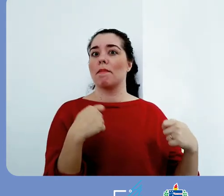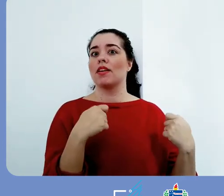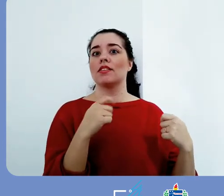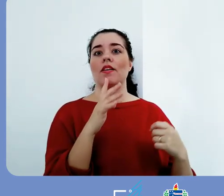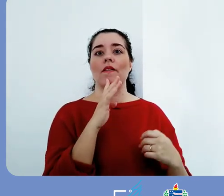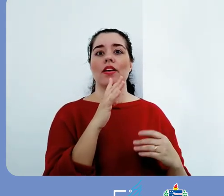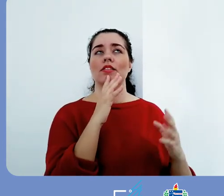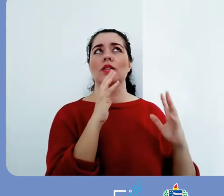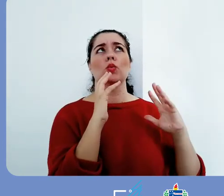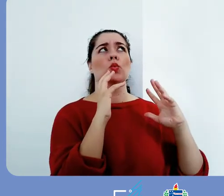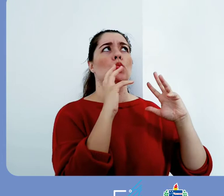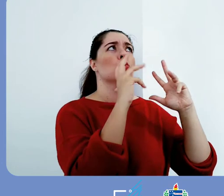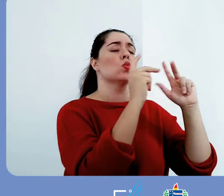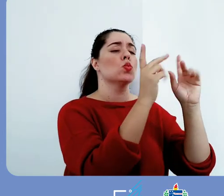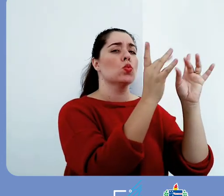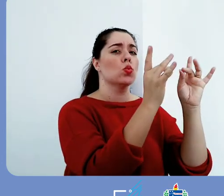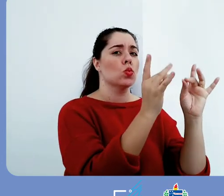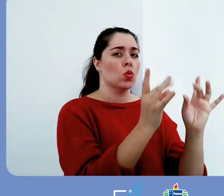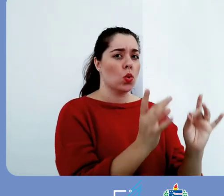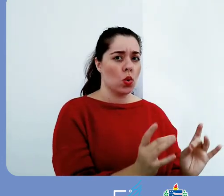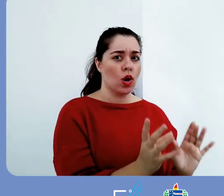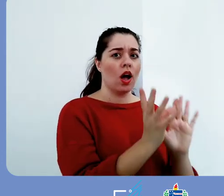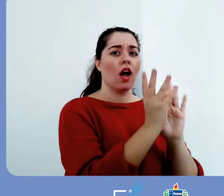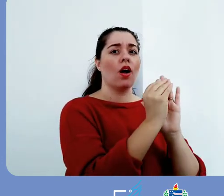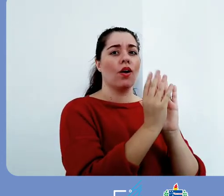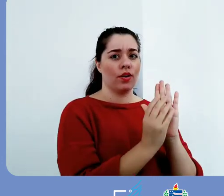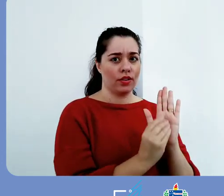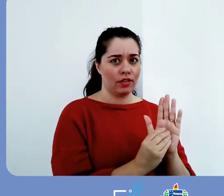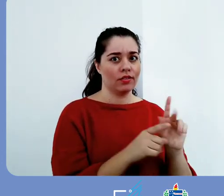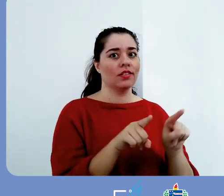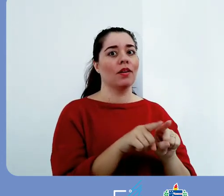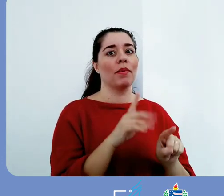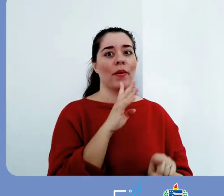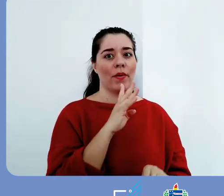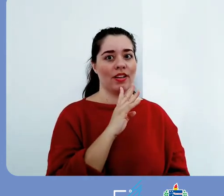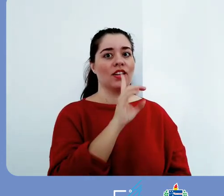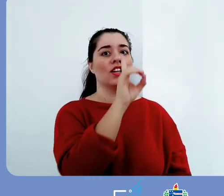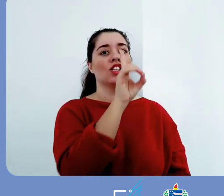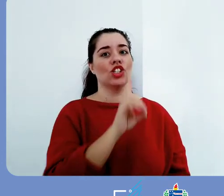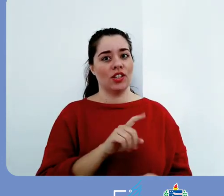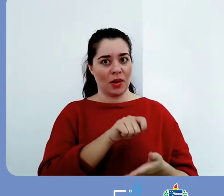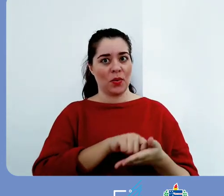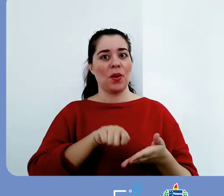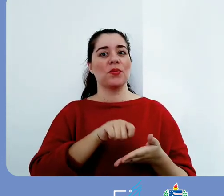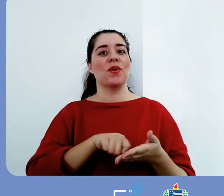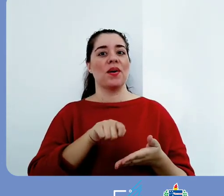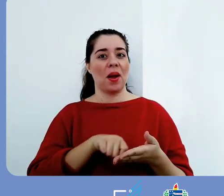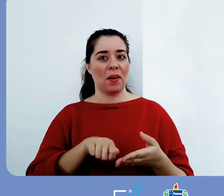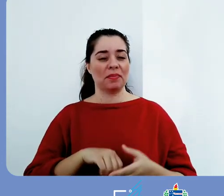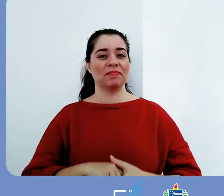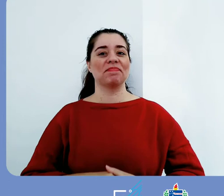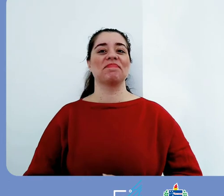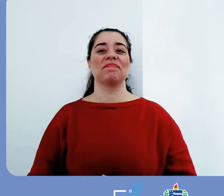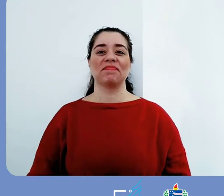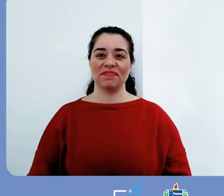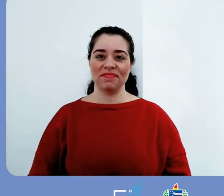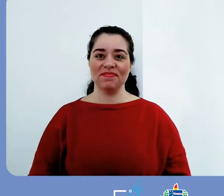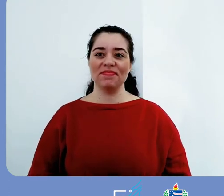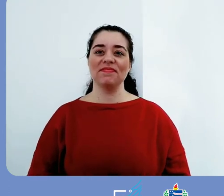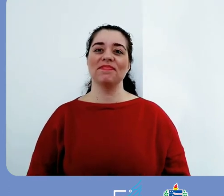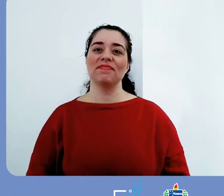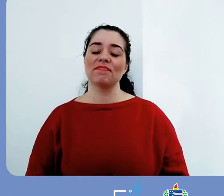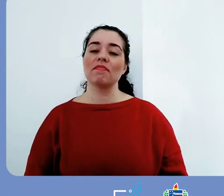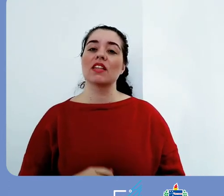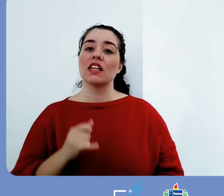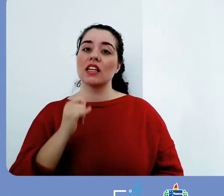é importante solicitar o preenchimento dos termos dos responsáveis. E mais do que isso, em caso de dúvida, você pode também